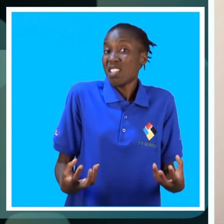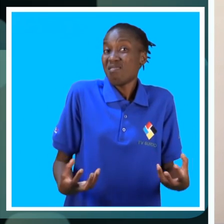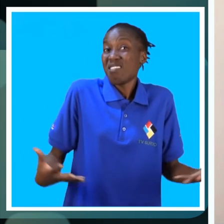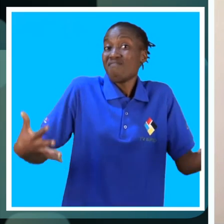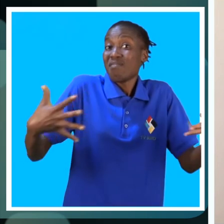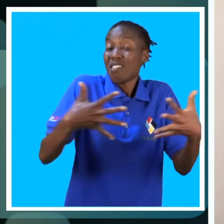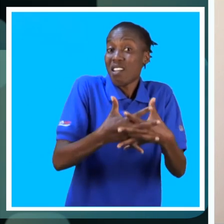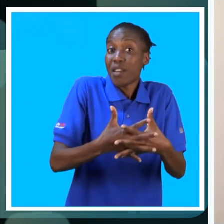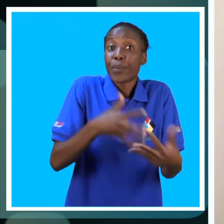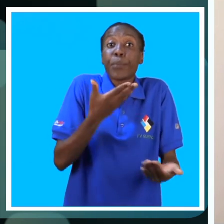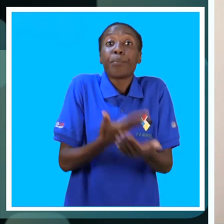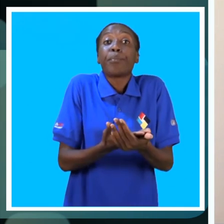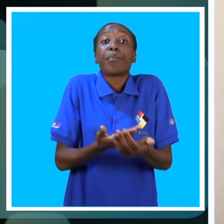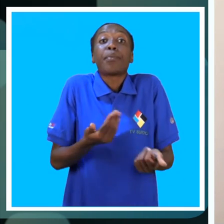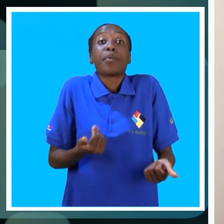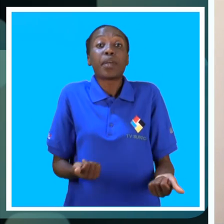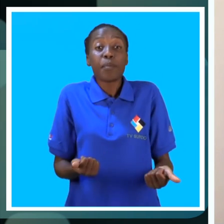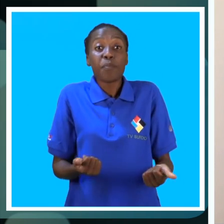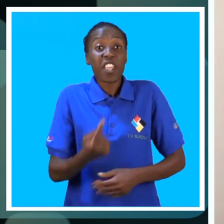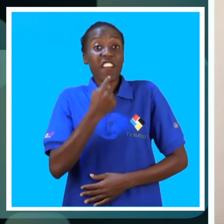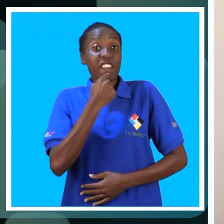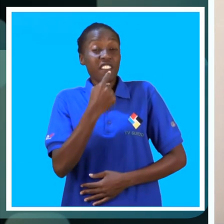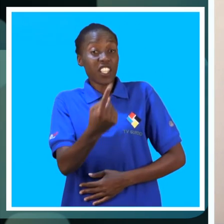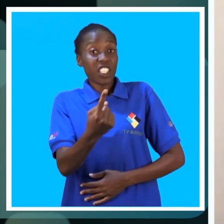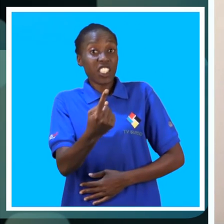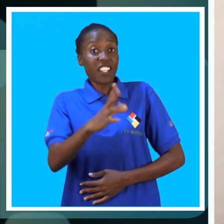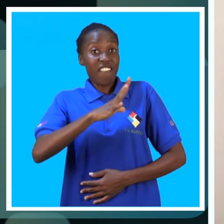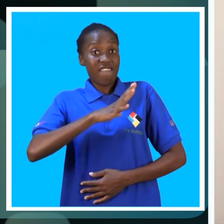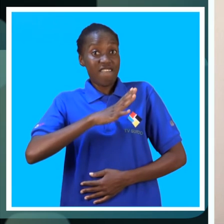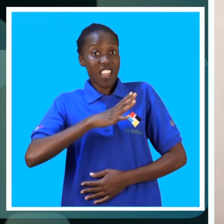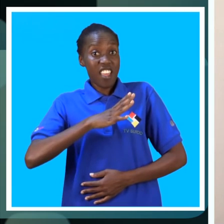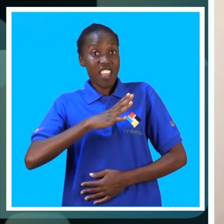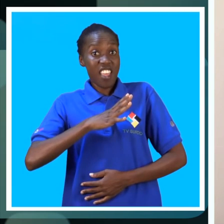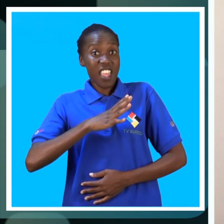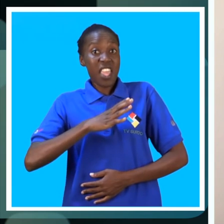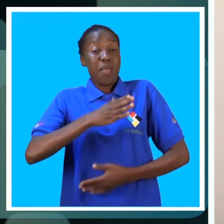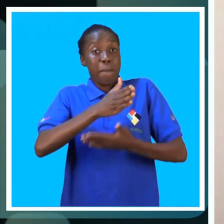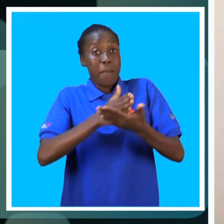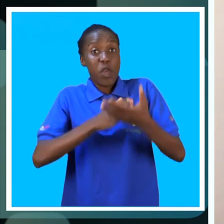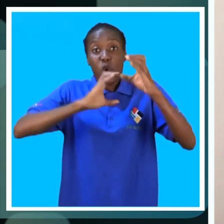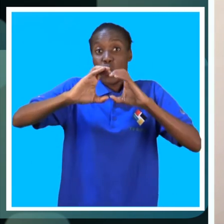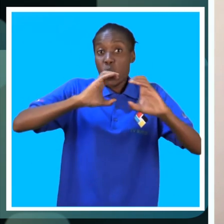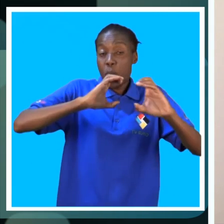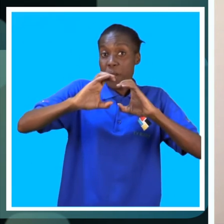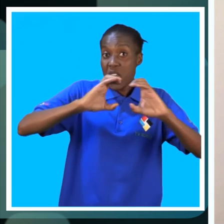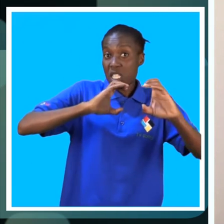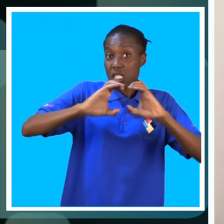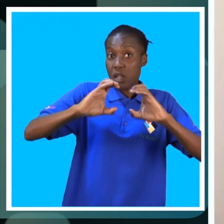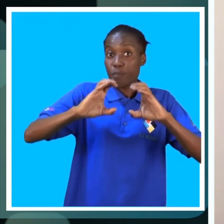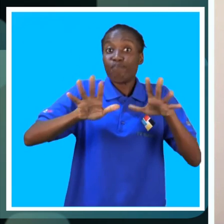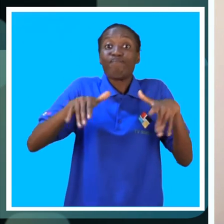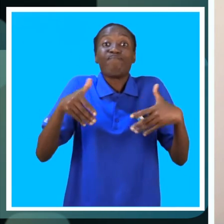É subjetivo porque diz que há órgãos de comunicação,